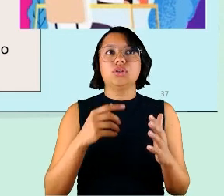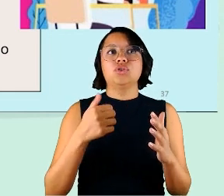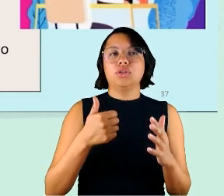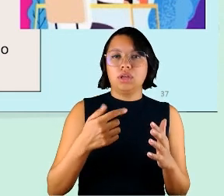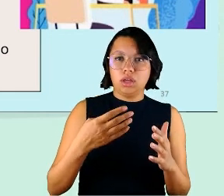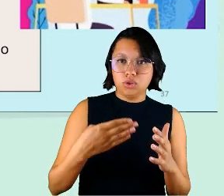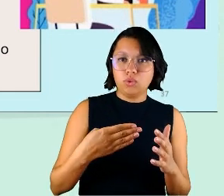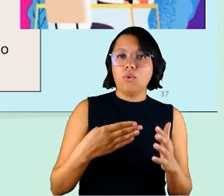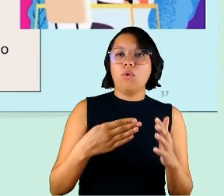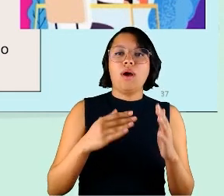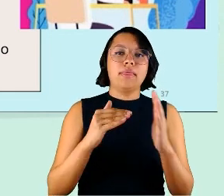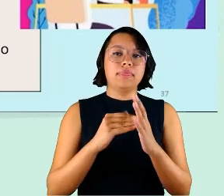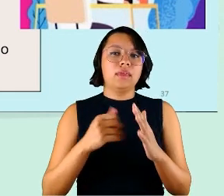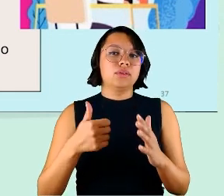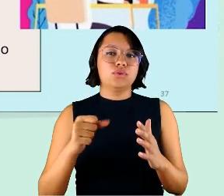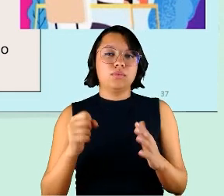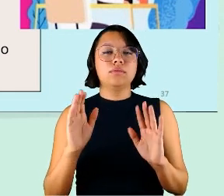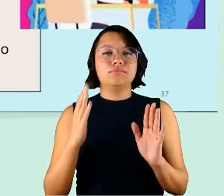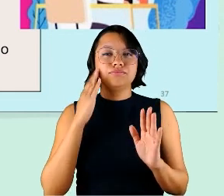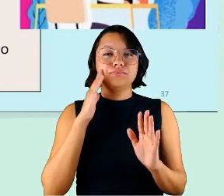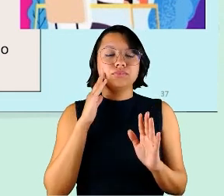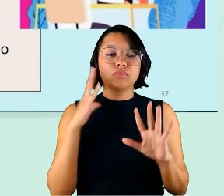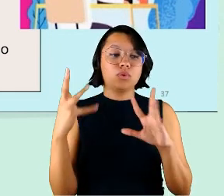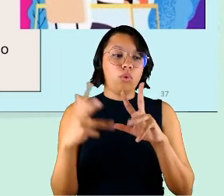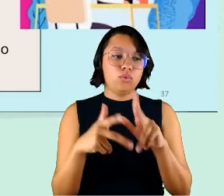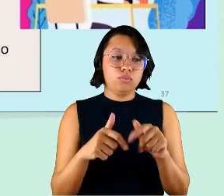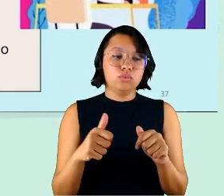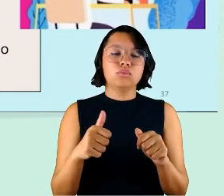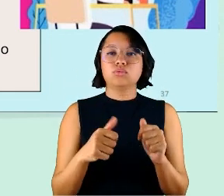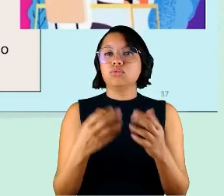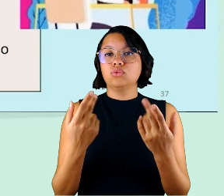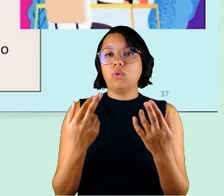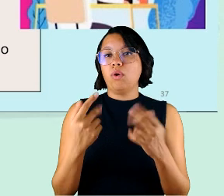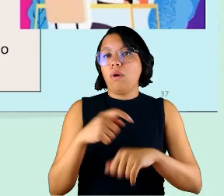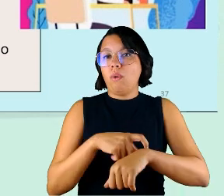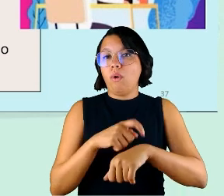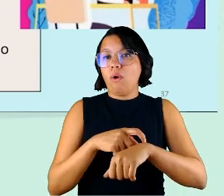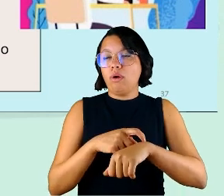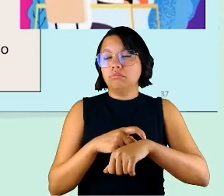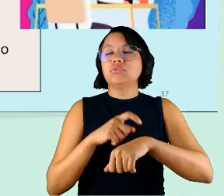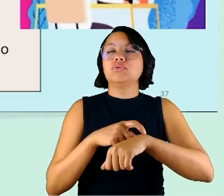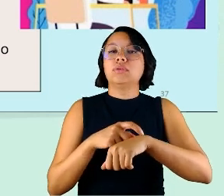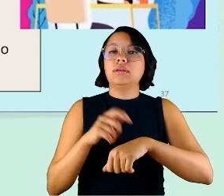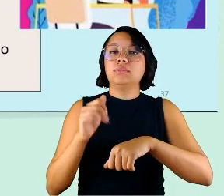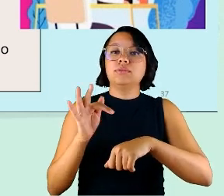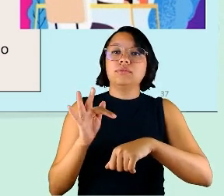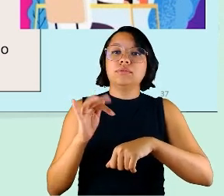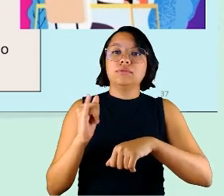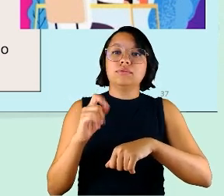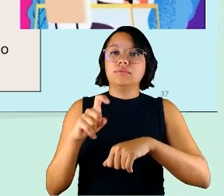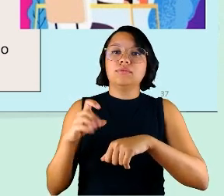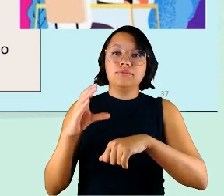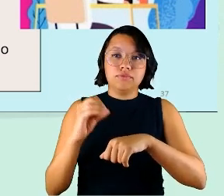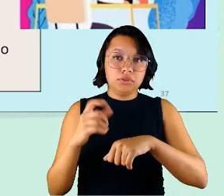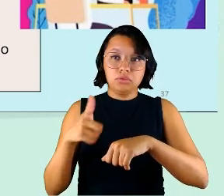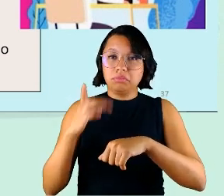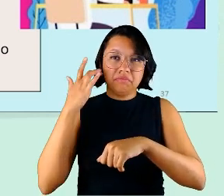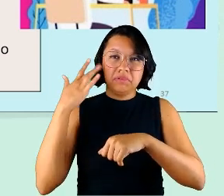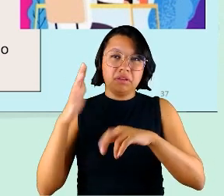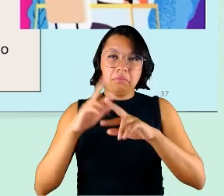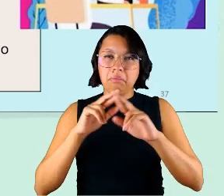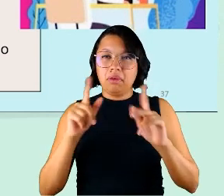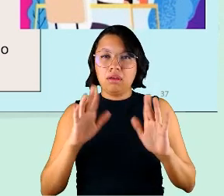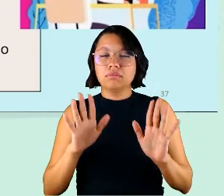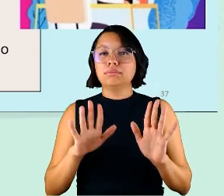jornada regular todo mundo naquele horário isso seria horário fixo sem flexibilidade agora eu posso